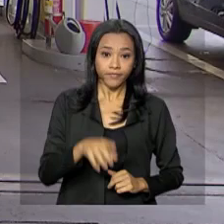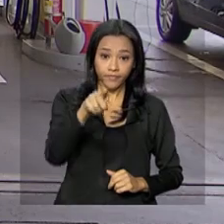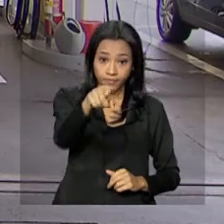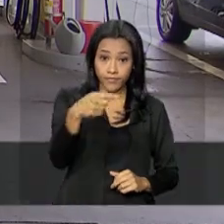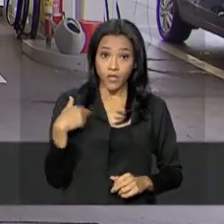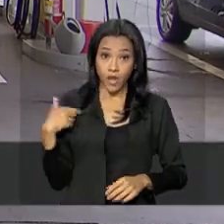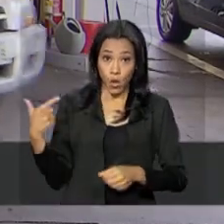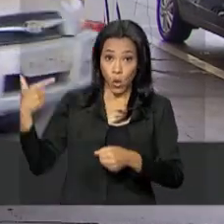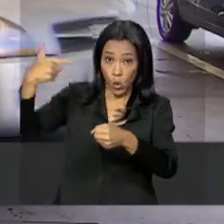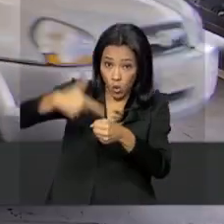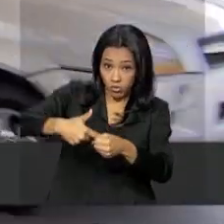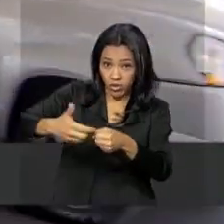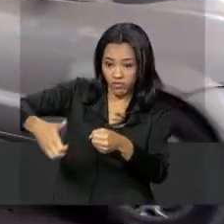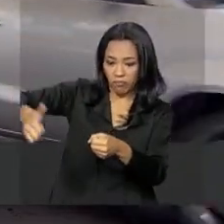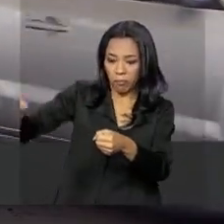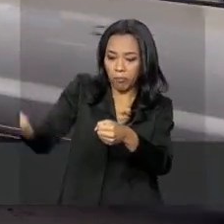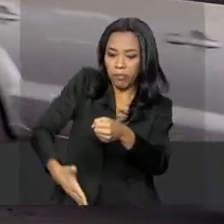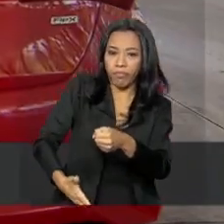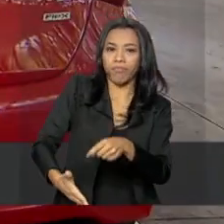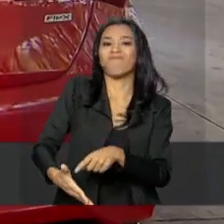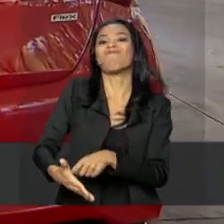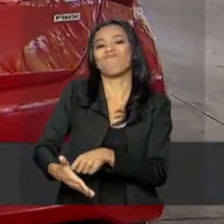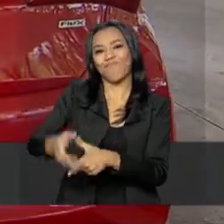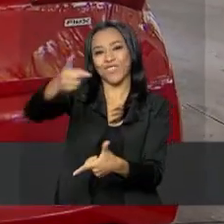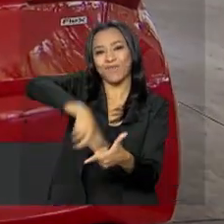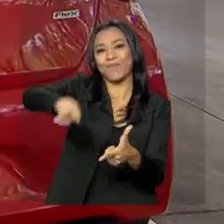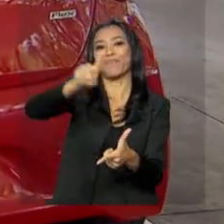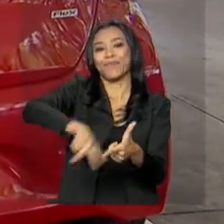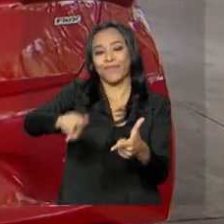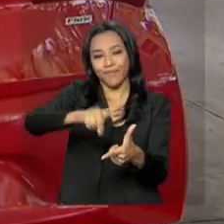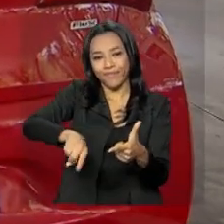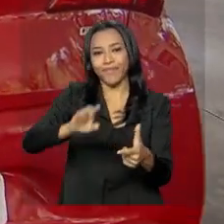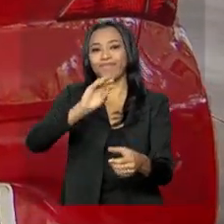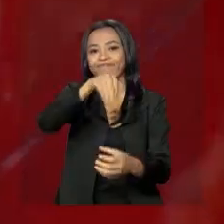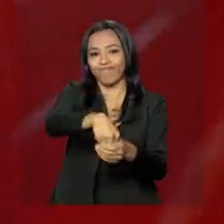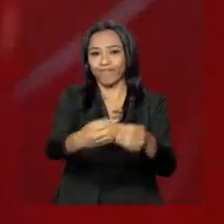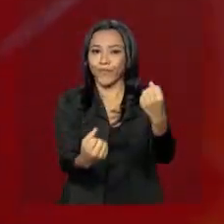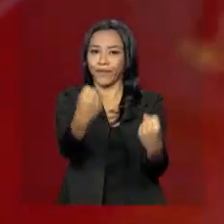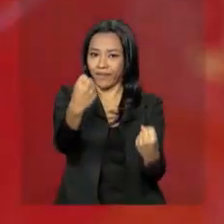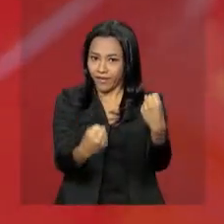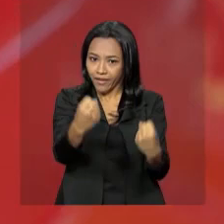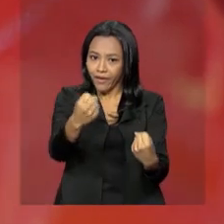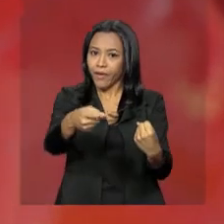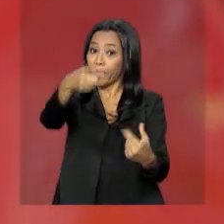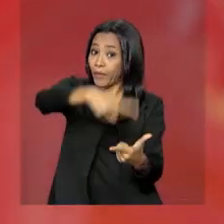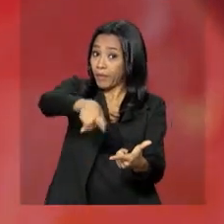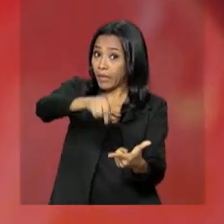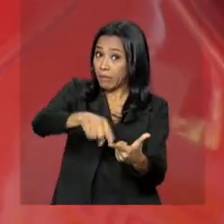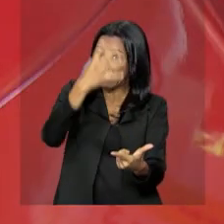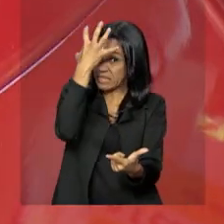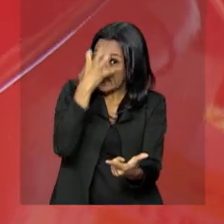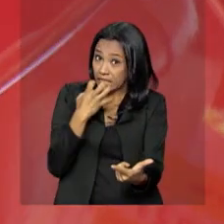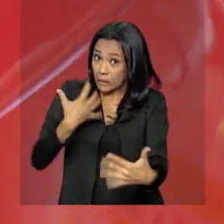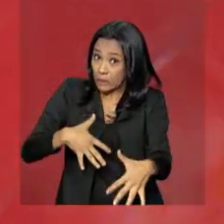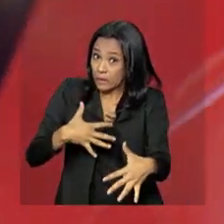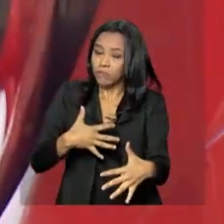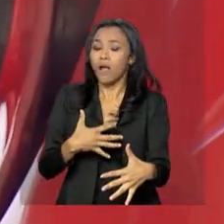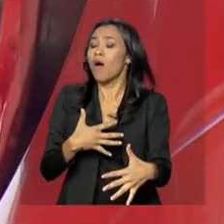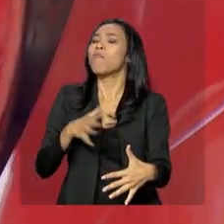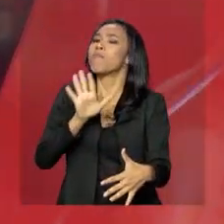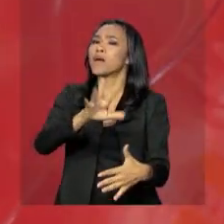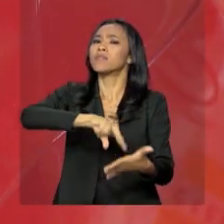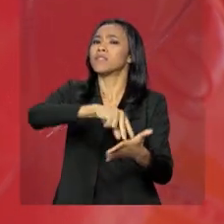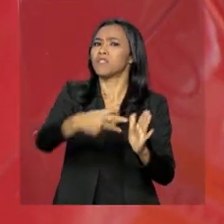combustível de baixa qualidade pode prejudicar o funcionamento do veículo. O problema nem sempre é grave, mas muitas vezes